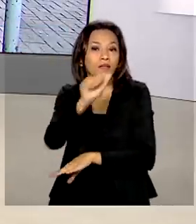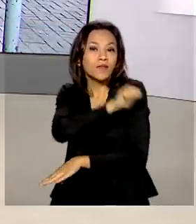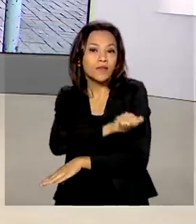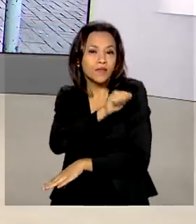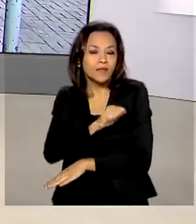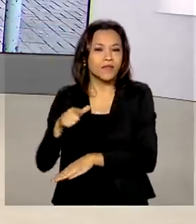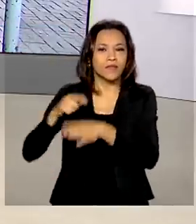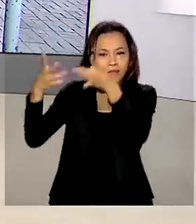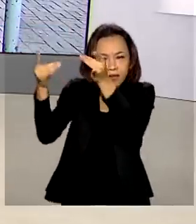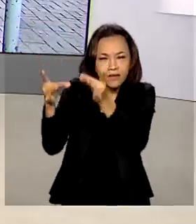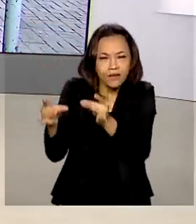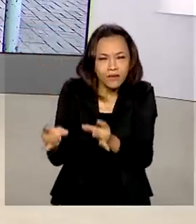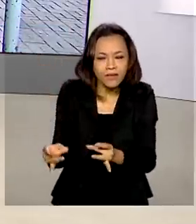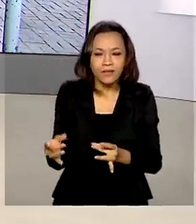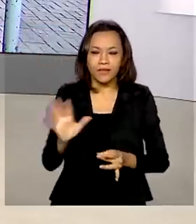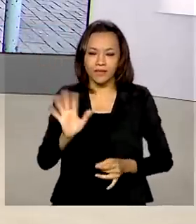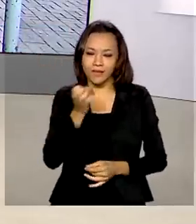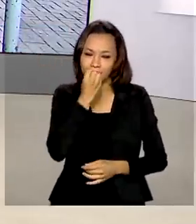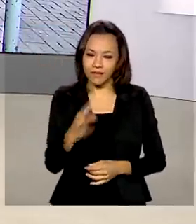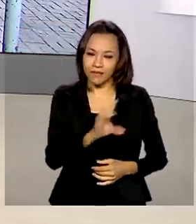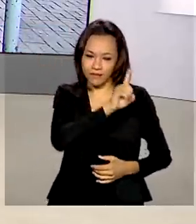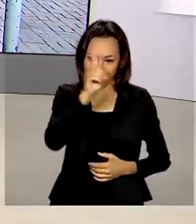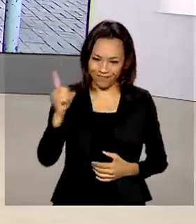traz os detalhes para a gente. Alessandra, bom dia.